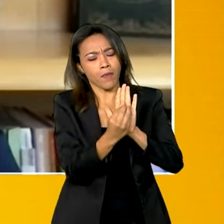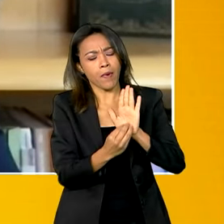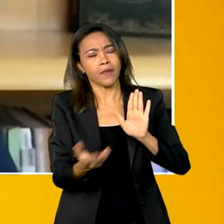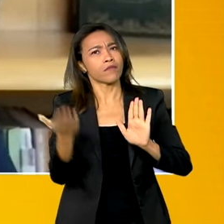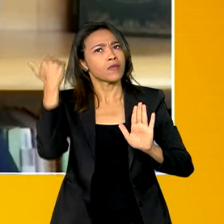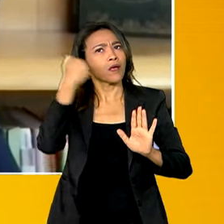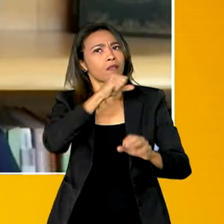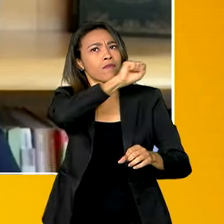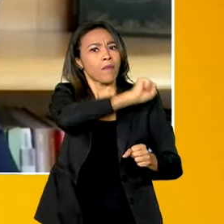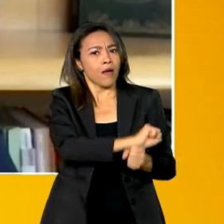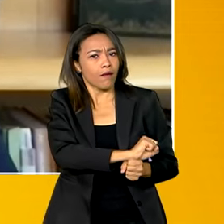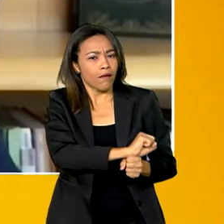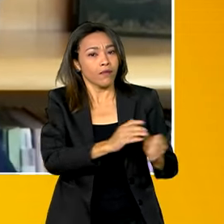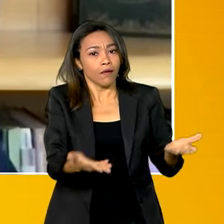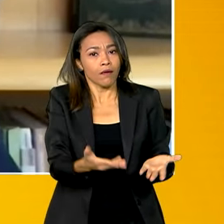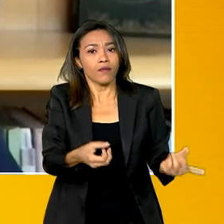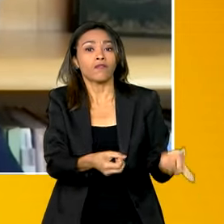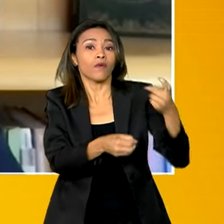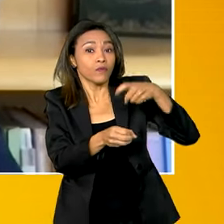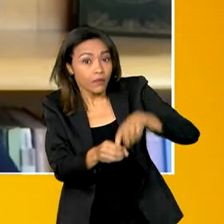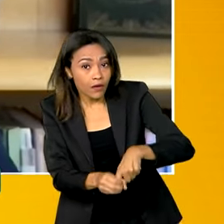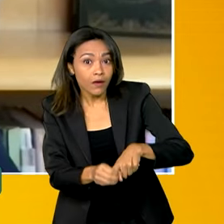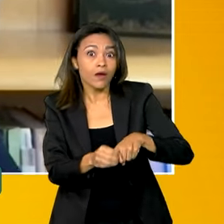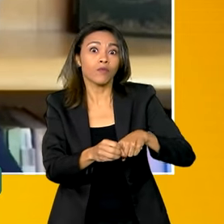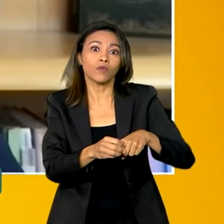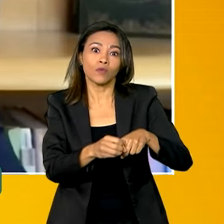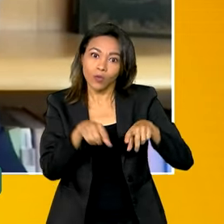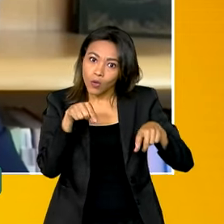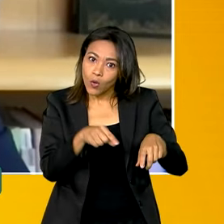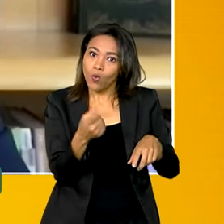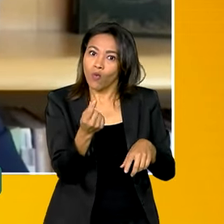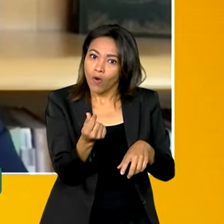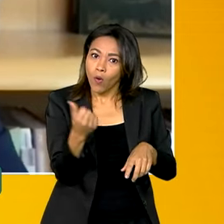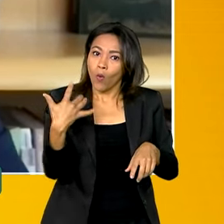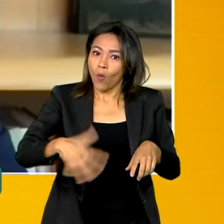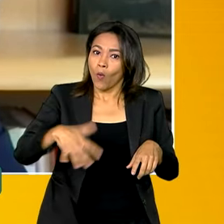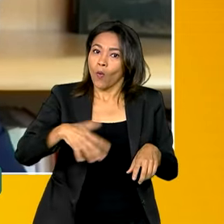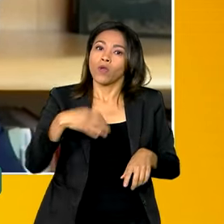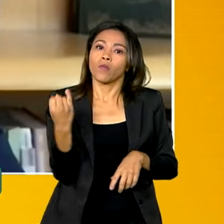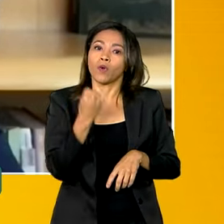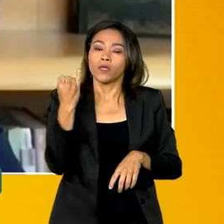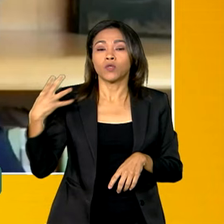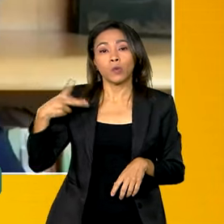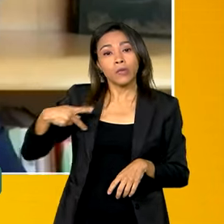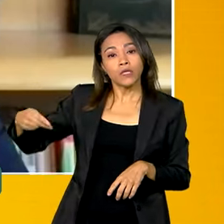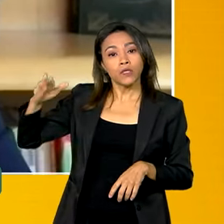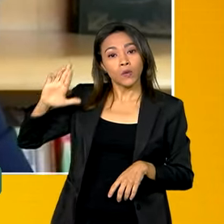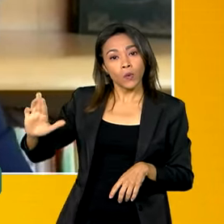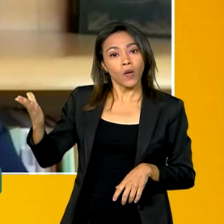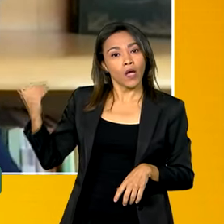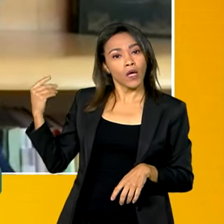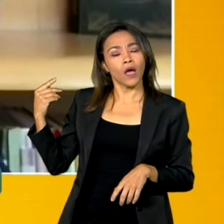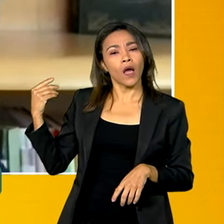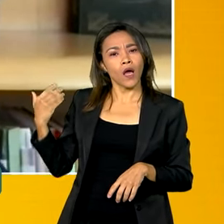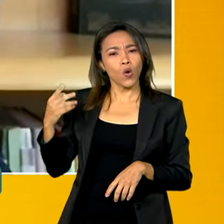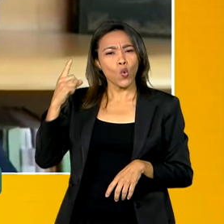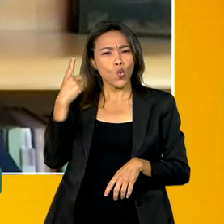passada e agora nós retomamos e retomamos com um volume muito importante. O presidente Lula anunciou R$ 1